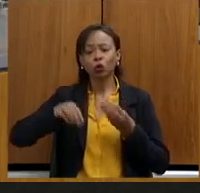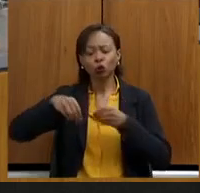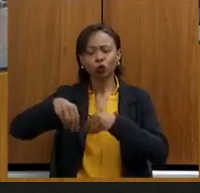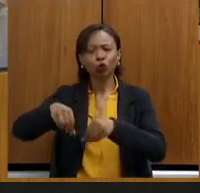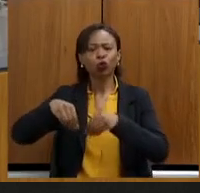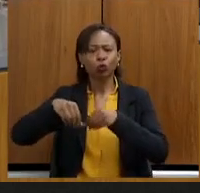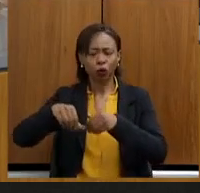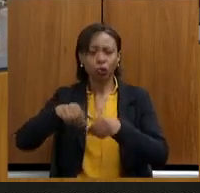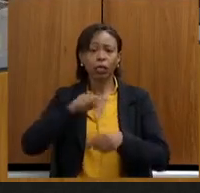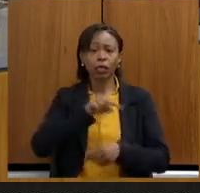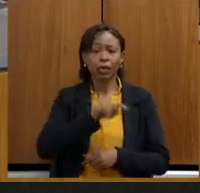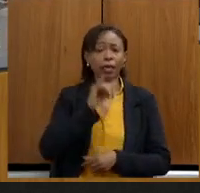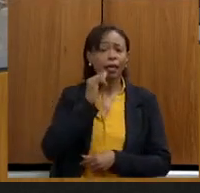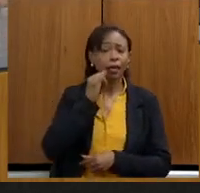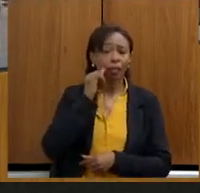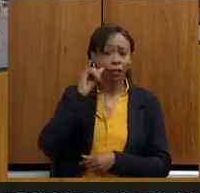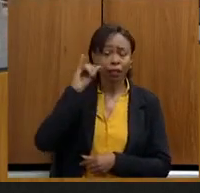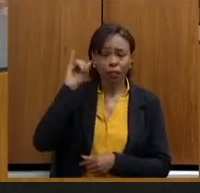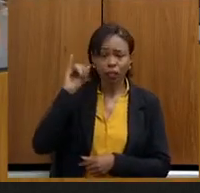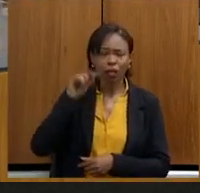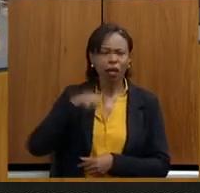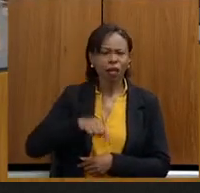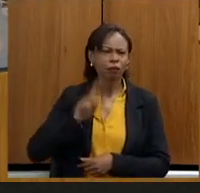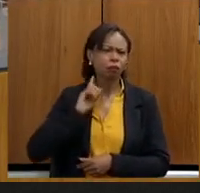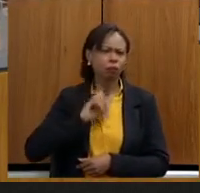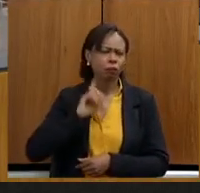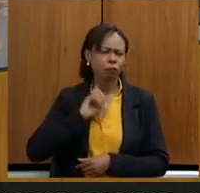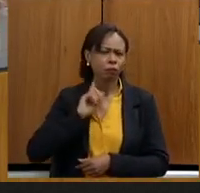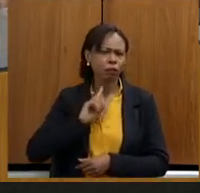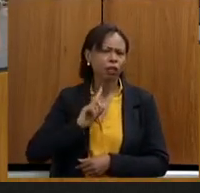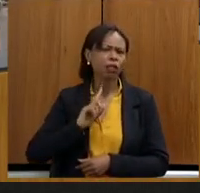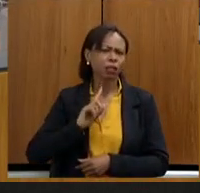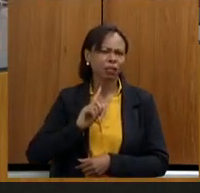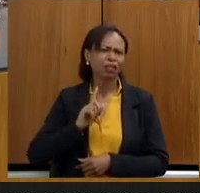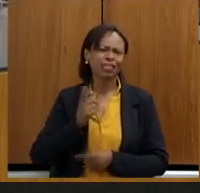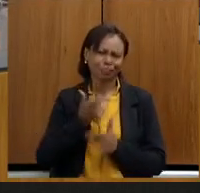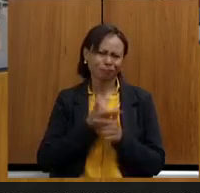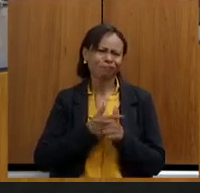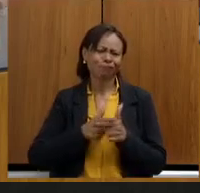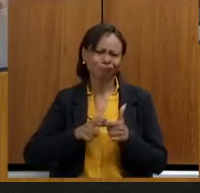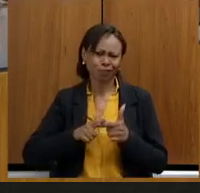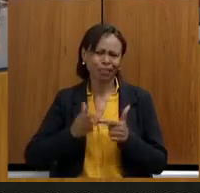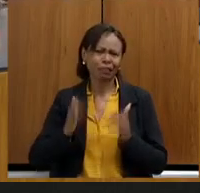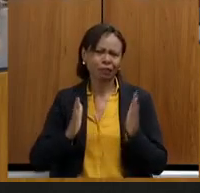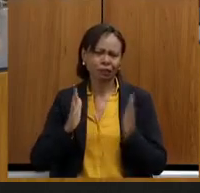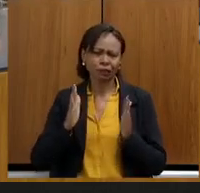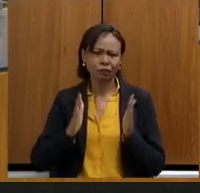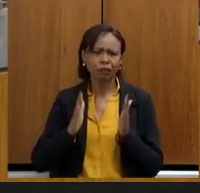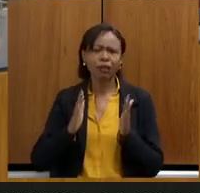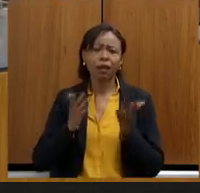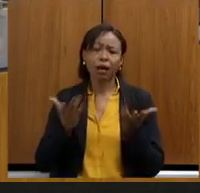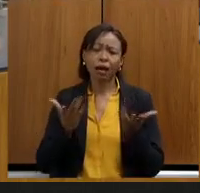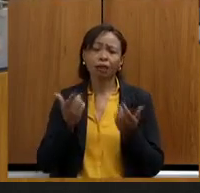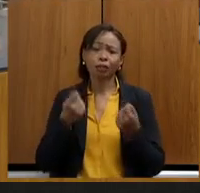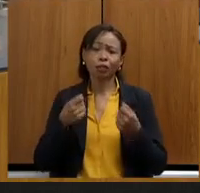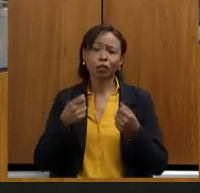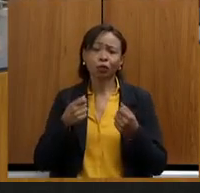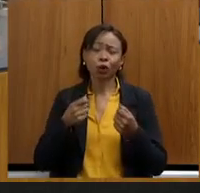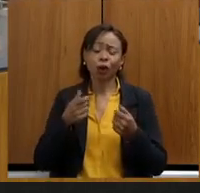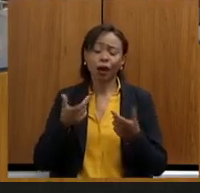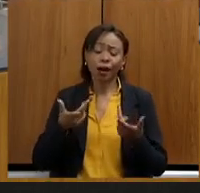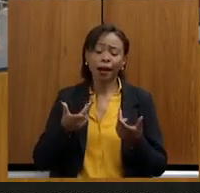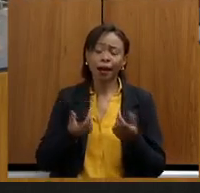Minas Gerais, enquanto outros estados, nessa crise, a gente teve que ligar térmica para compensar a falta de energia